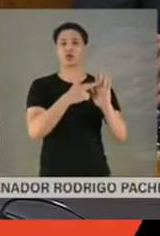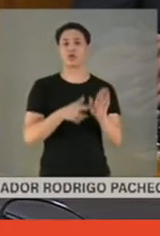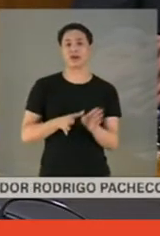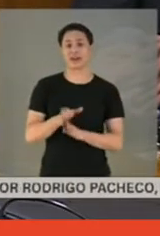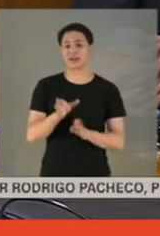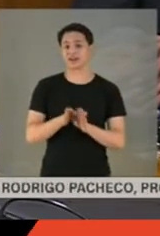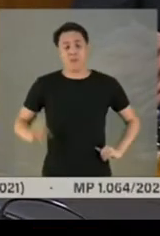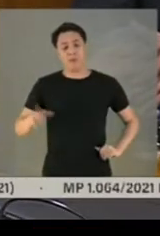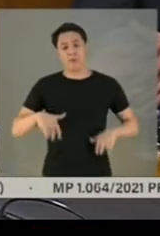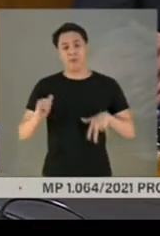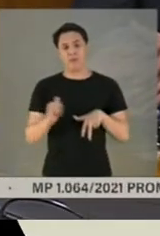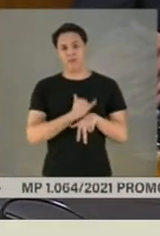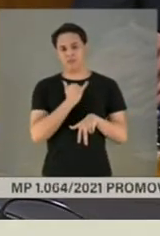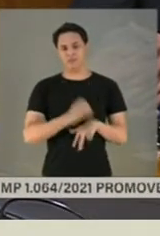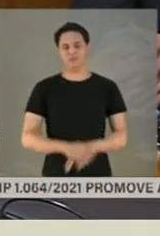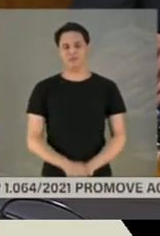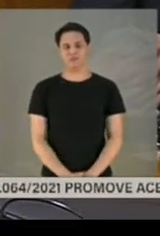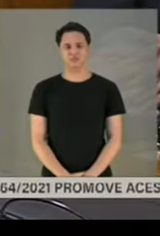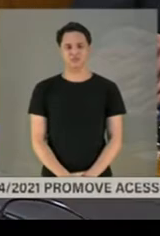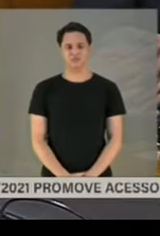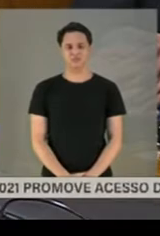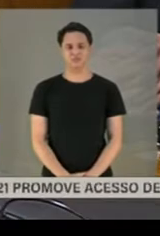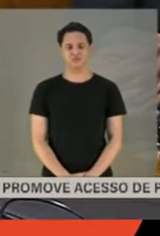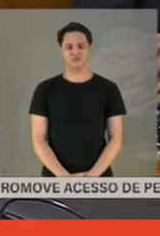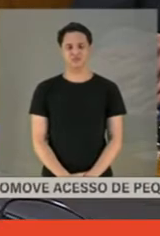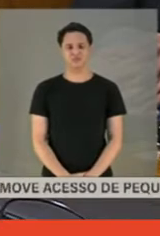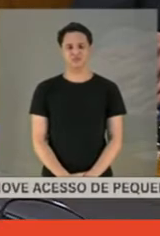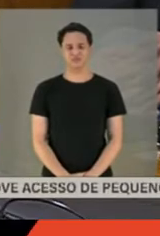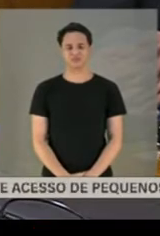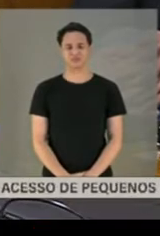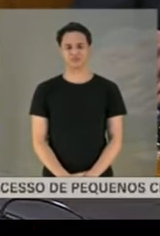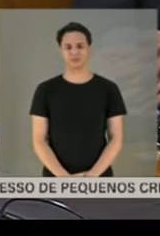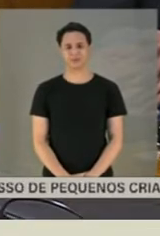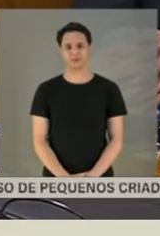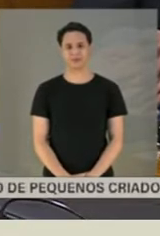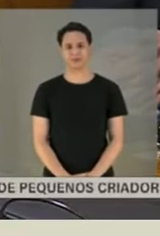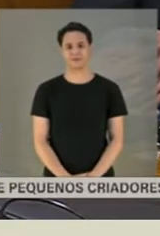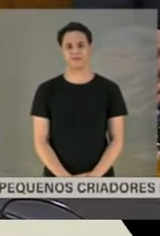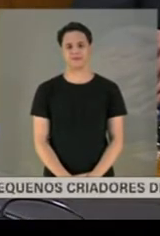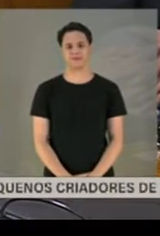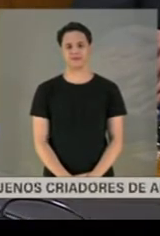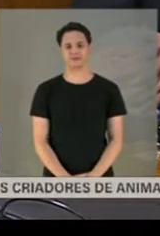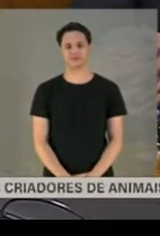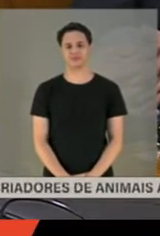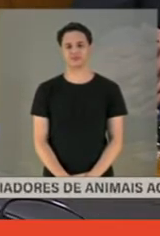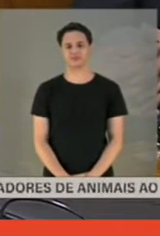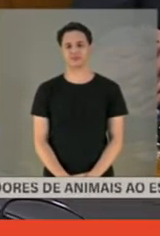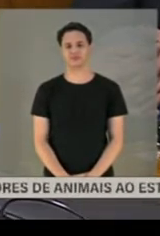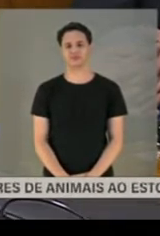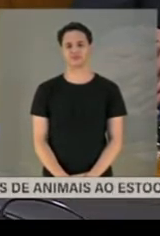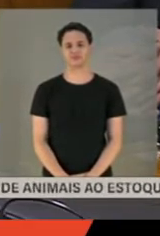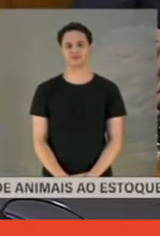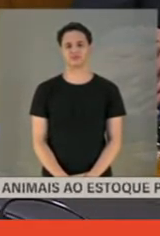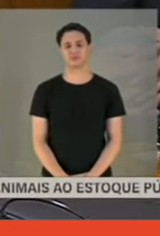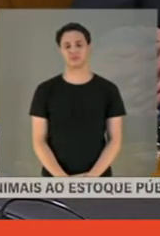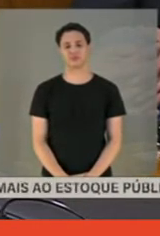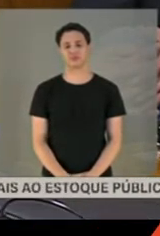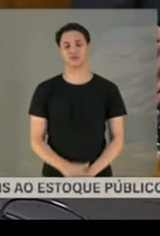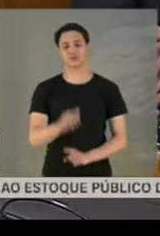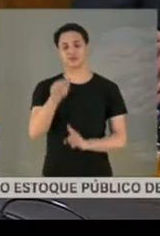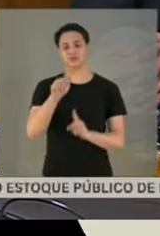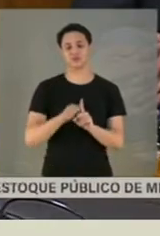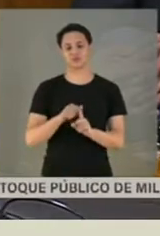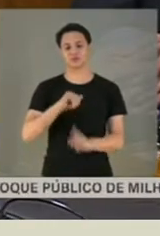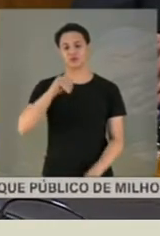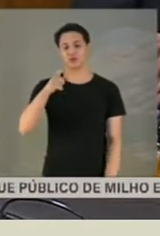Daí, quero dizer, aí no mês de julho, hoje